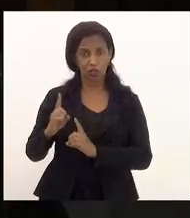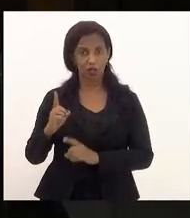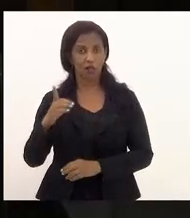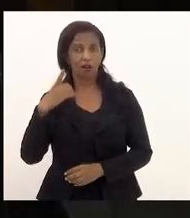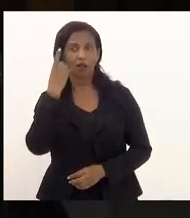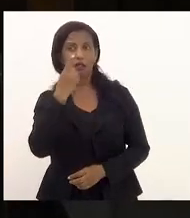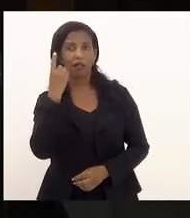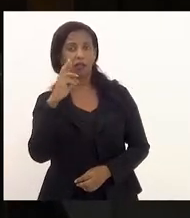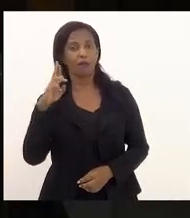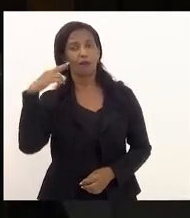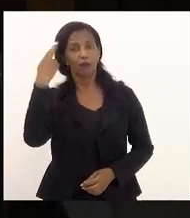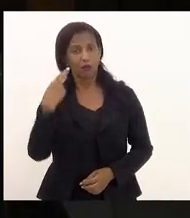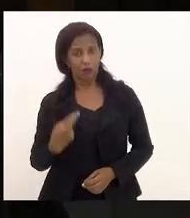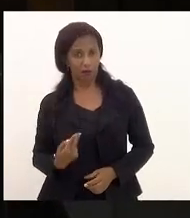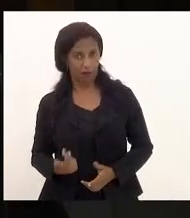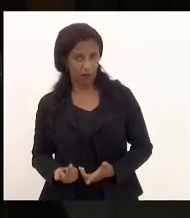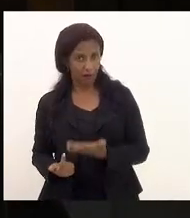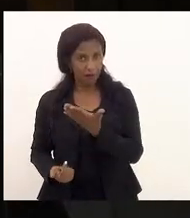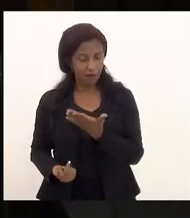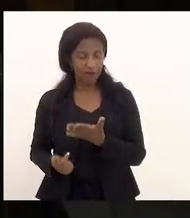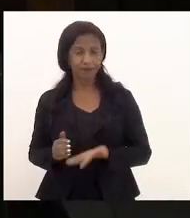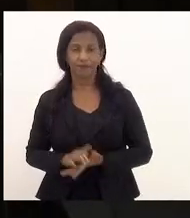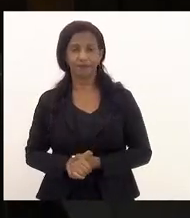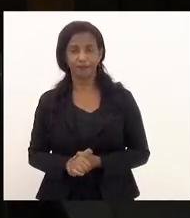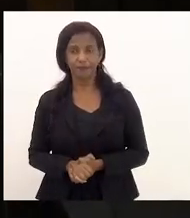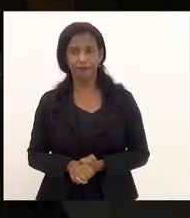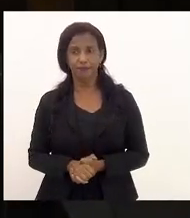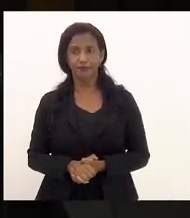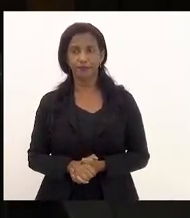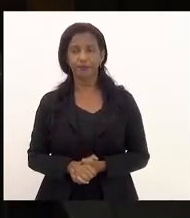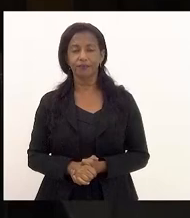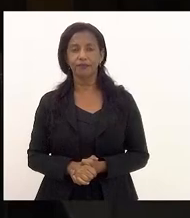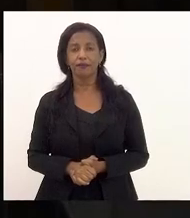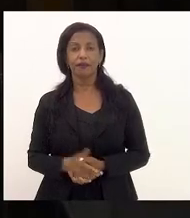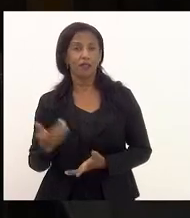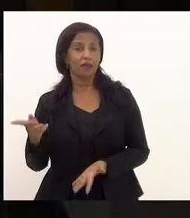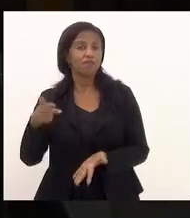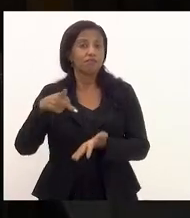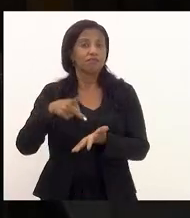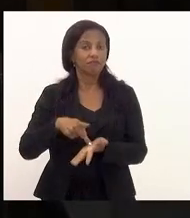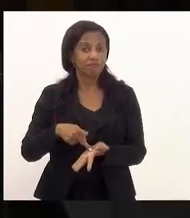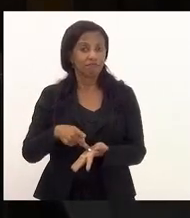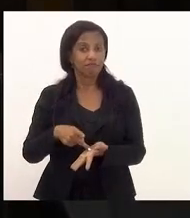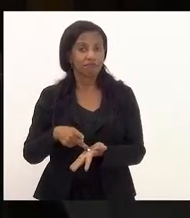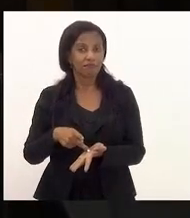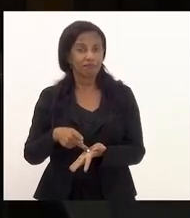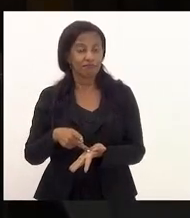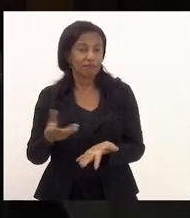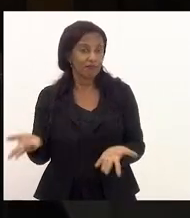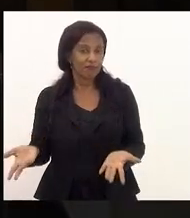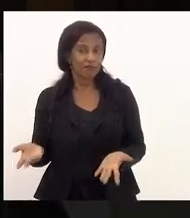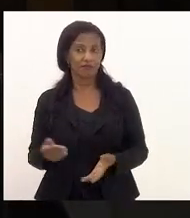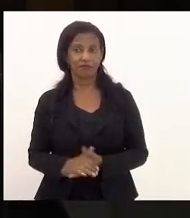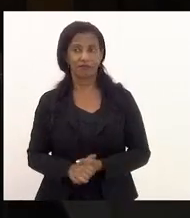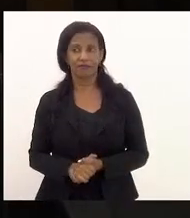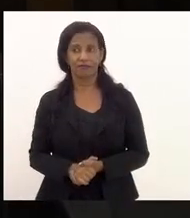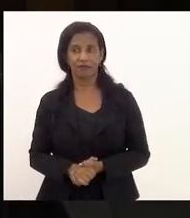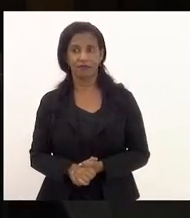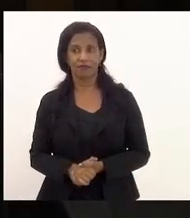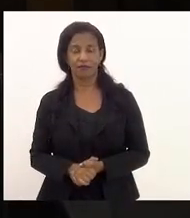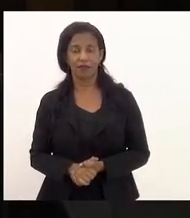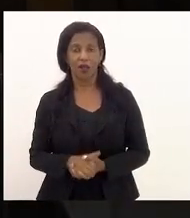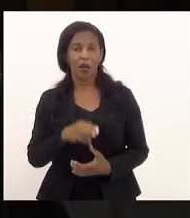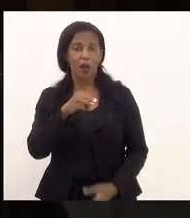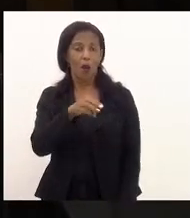Renata Sousa ainda há pouco, seria de fato, quiçá, quiçá, uma